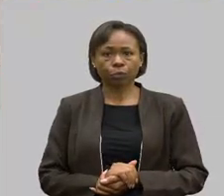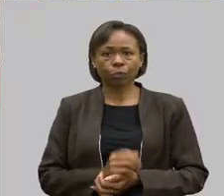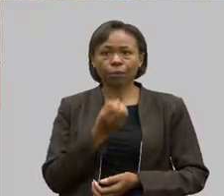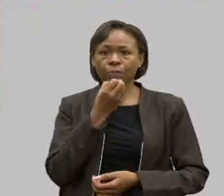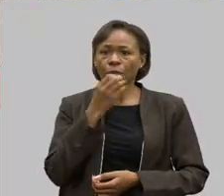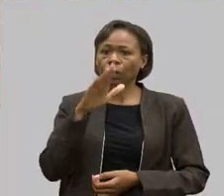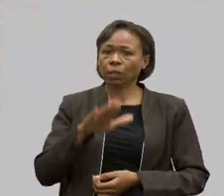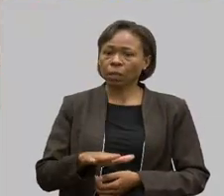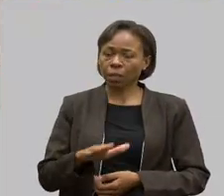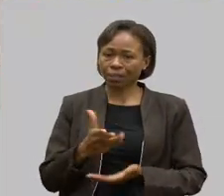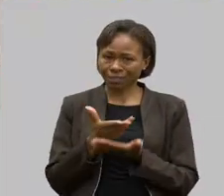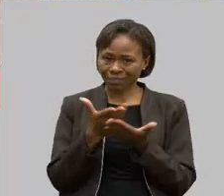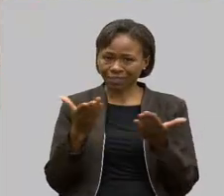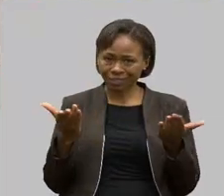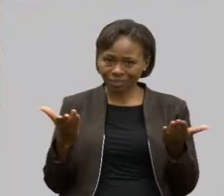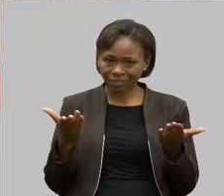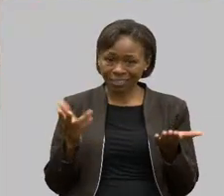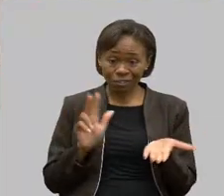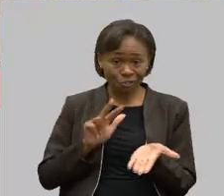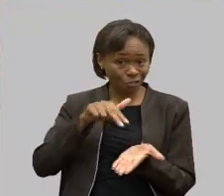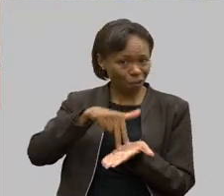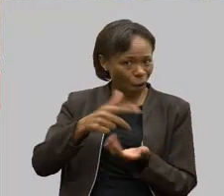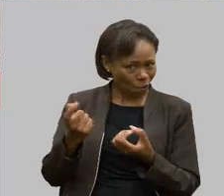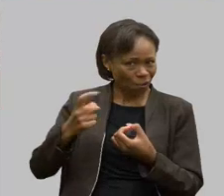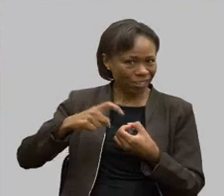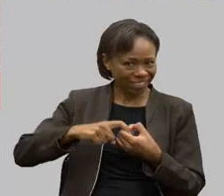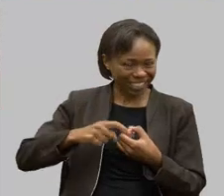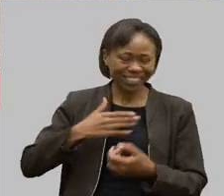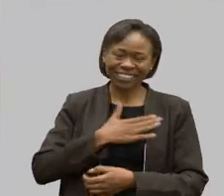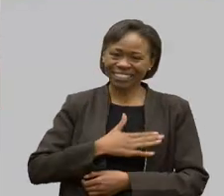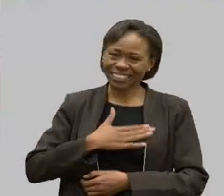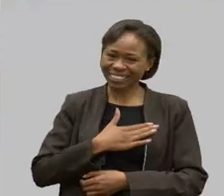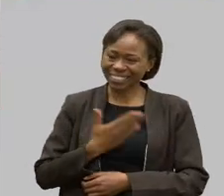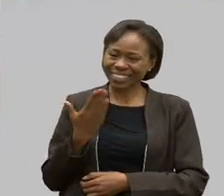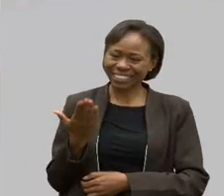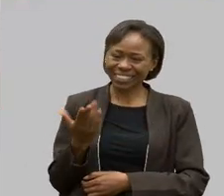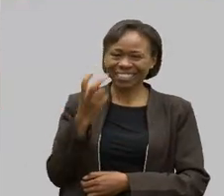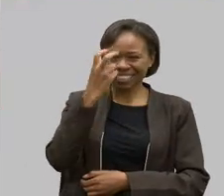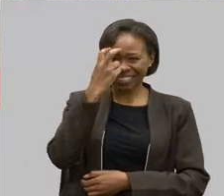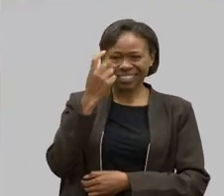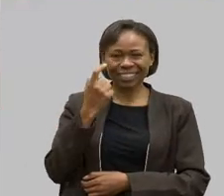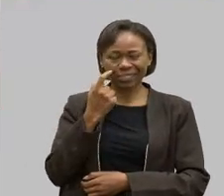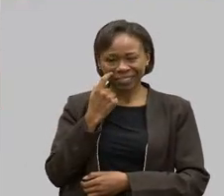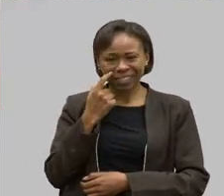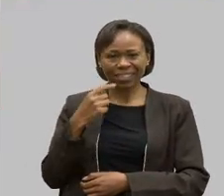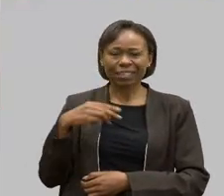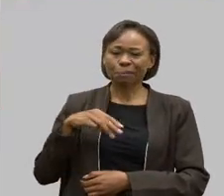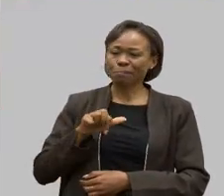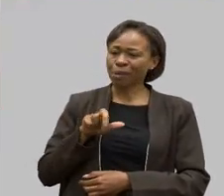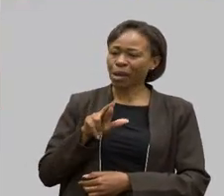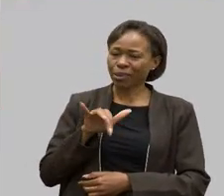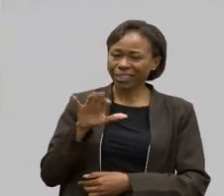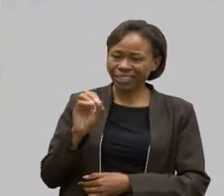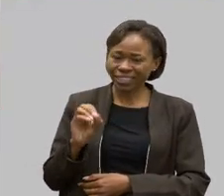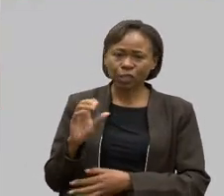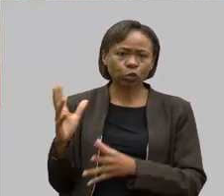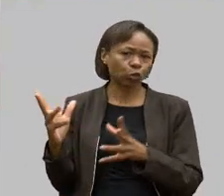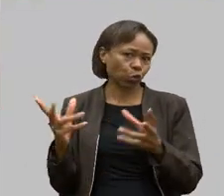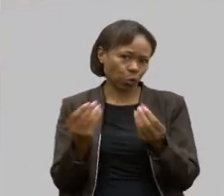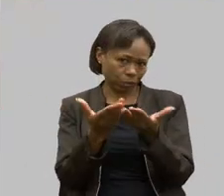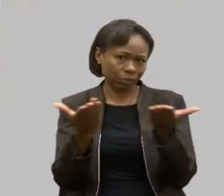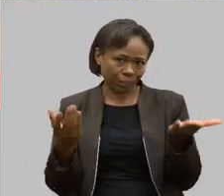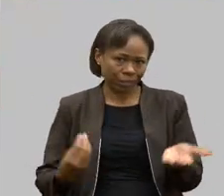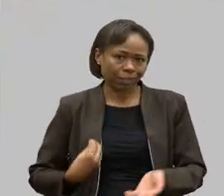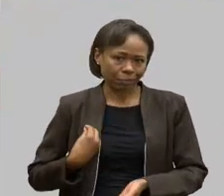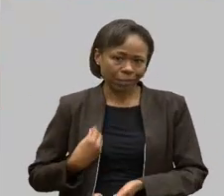É um prazer estar de volta, deputado Zé Guilherme, deputado doutor Maurício, todos os presentes, várias mães aqui,